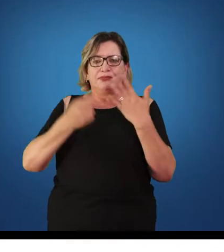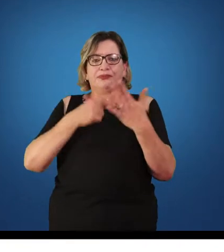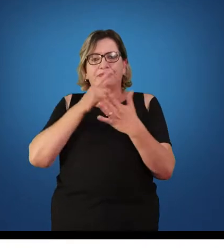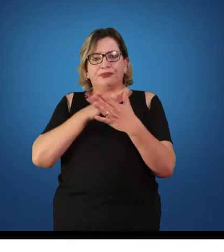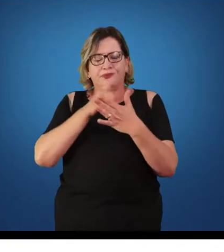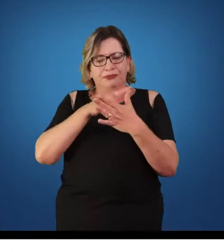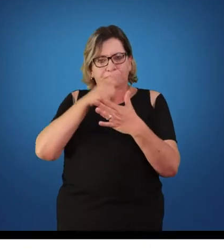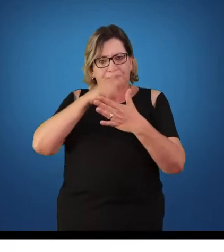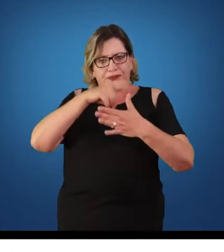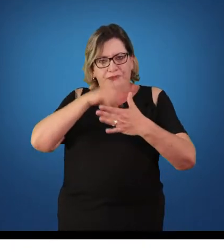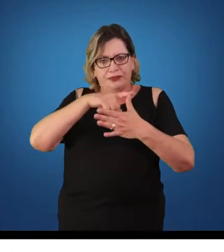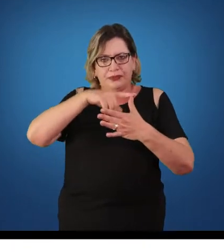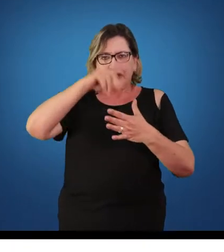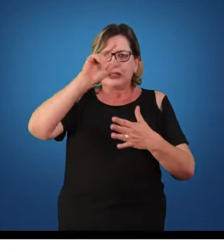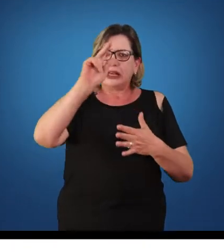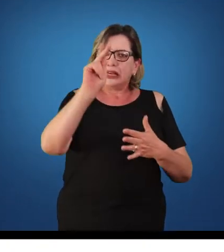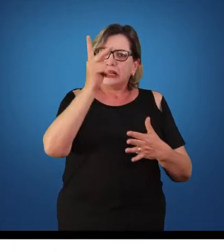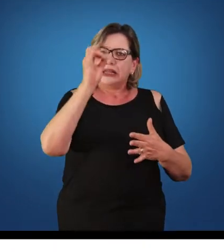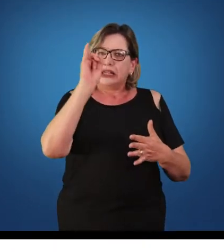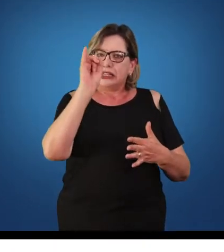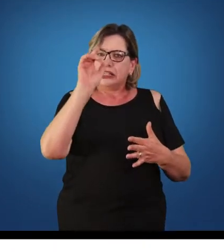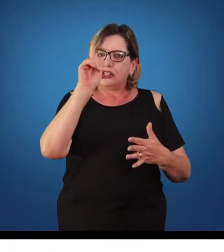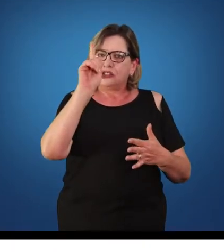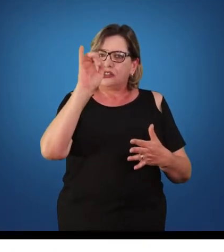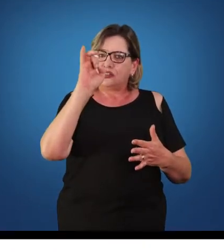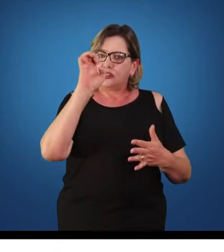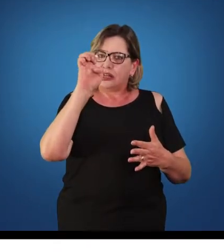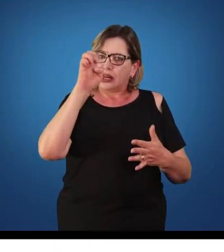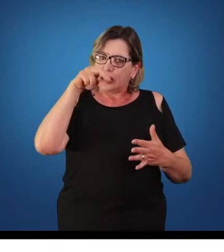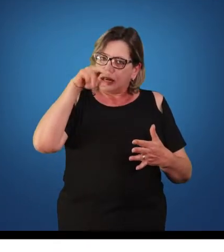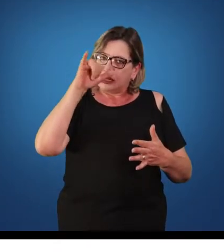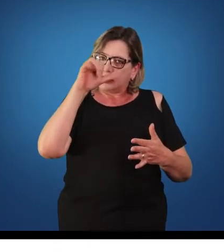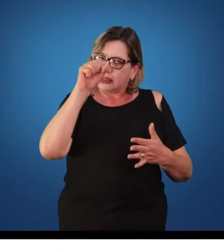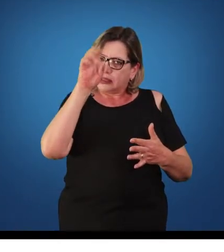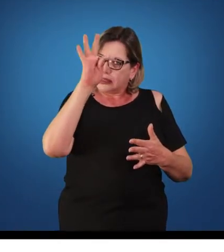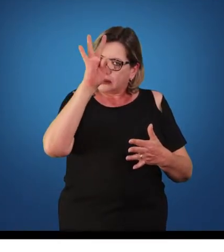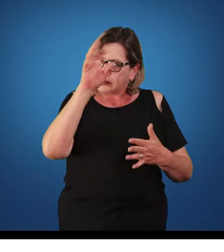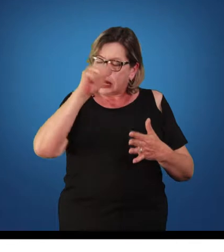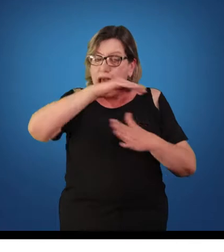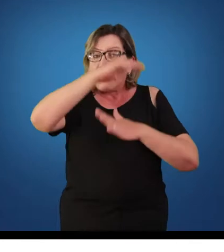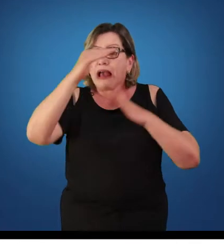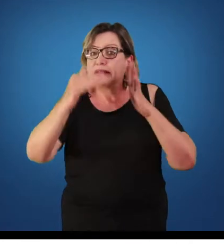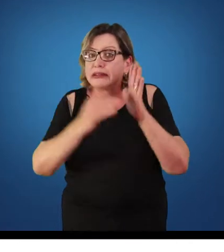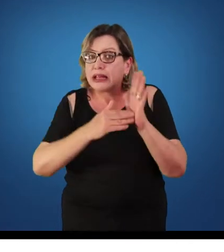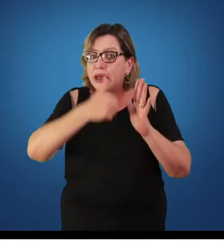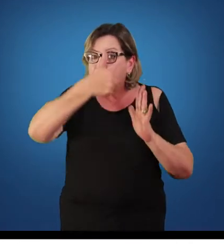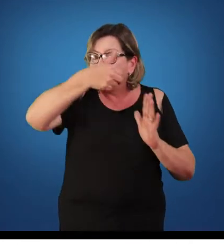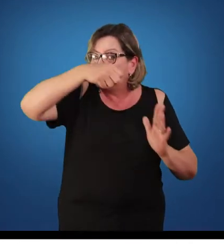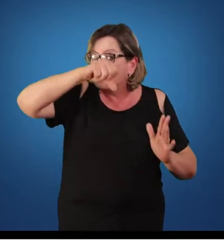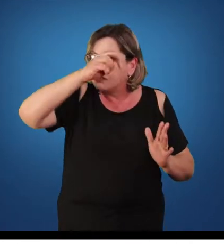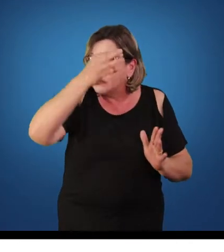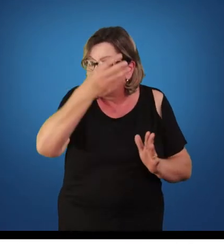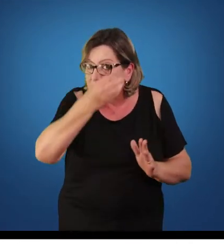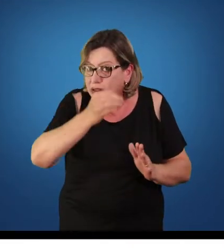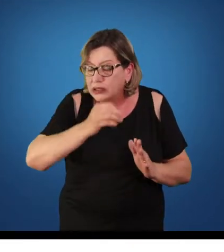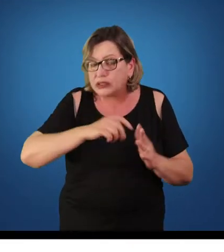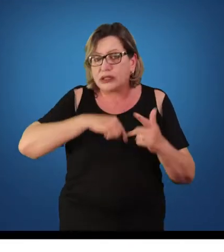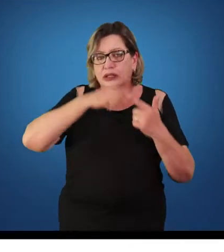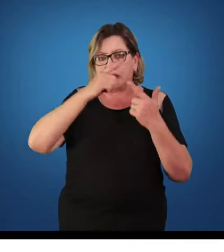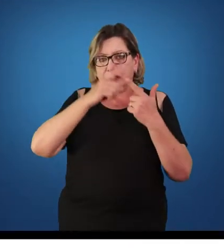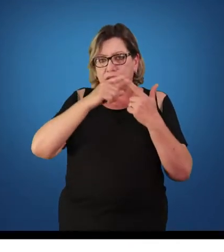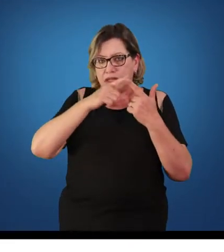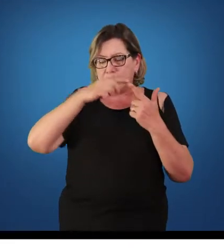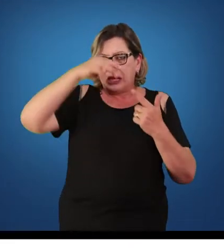Educação física higienista, que permaneceu até a década de 1930. Educação